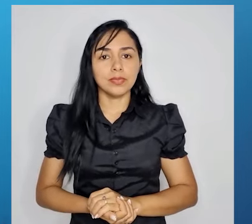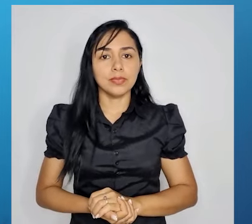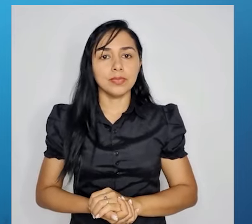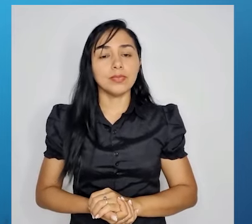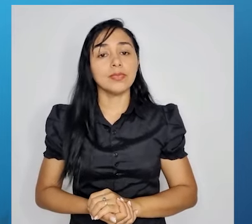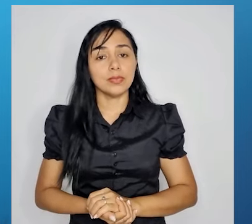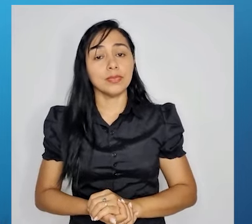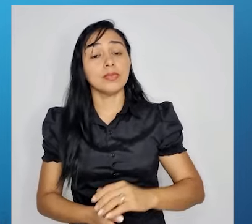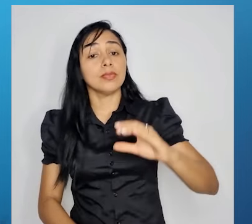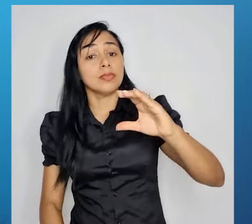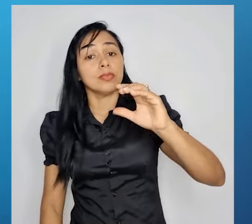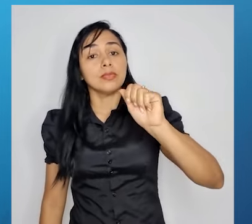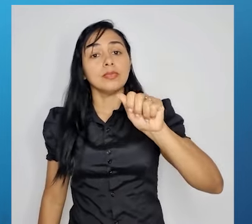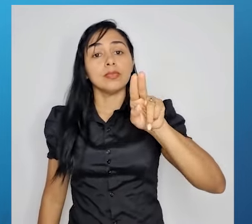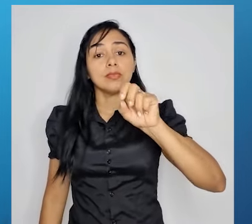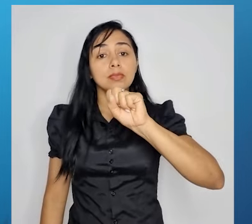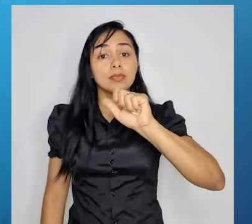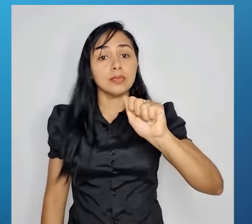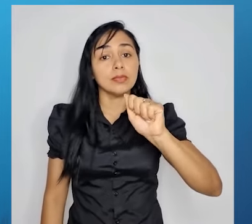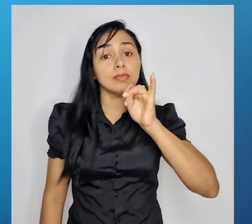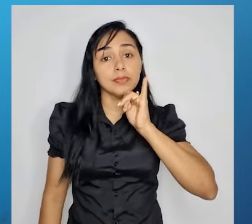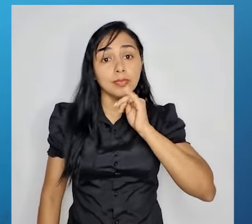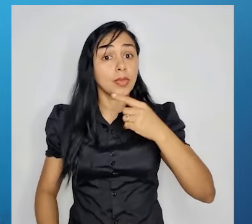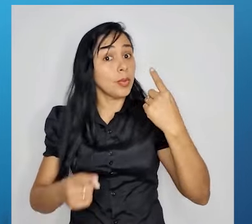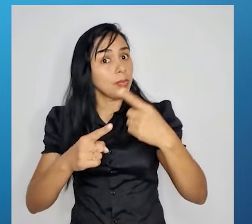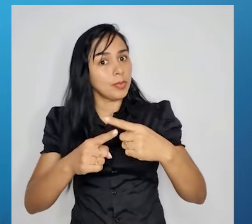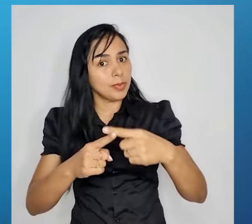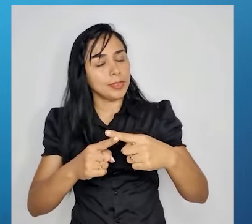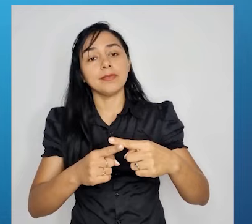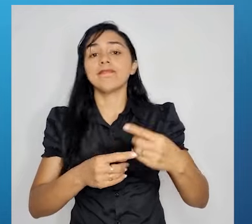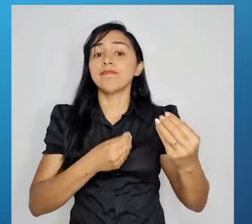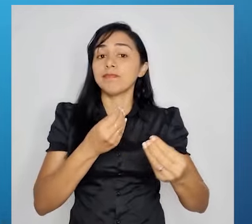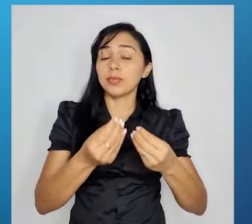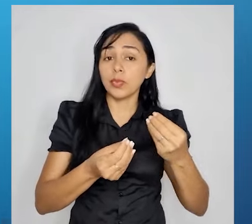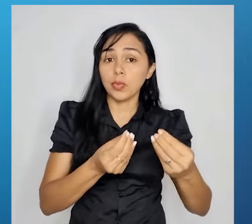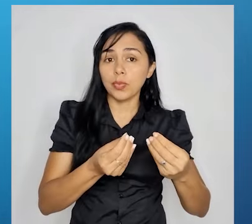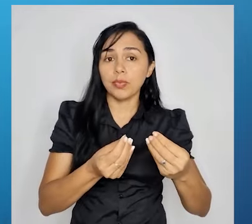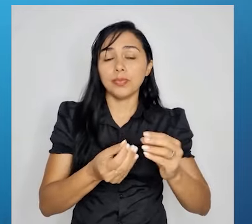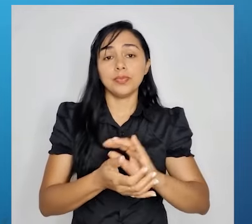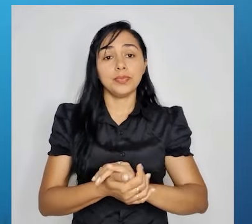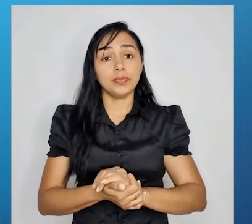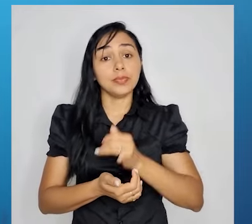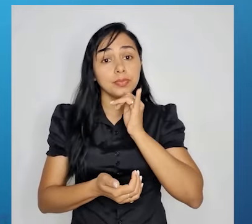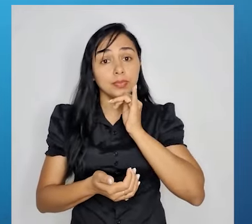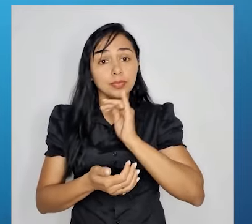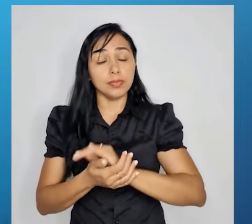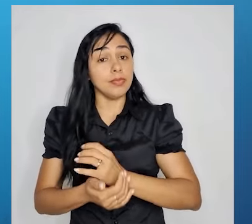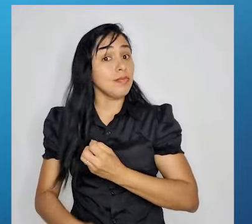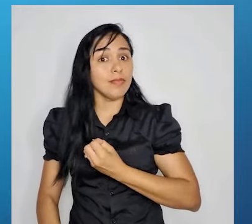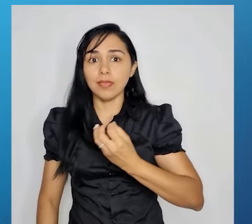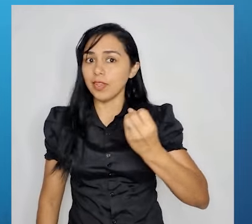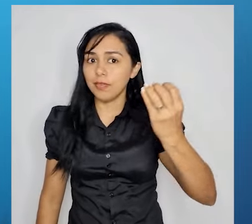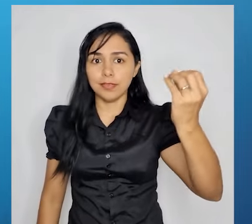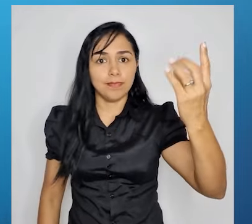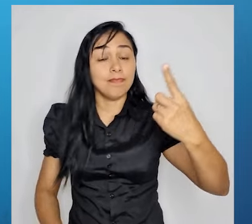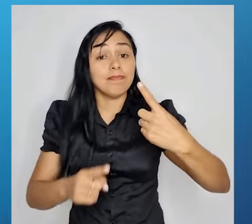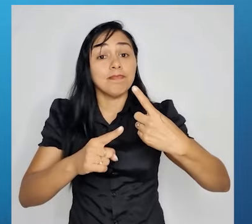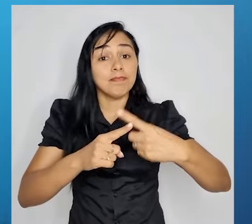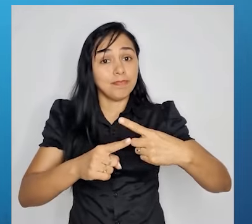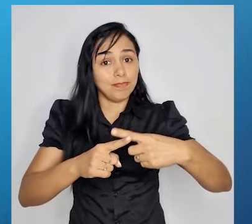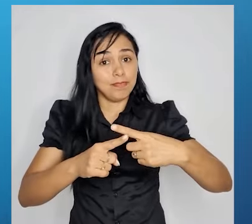Causa. Por que, como, visto que. Não viajei. Por que,